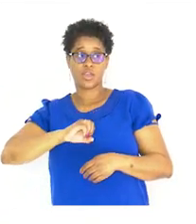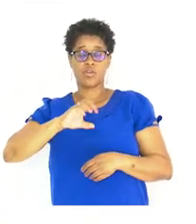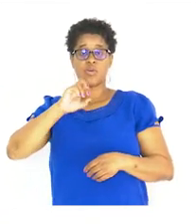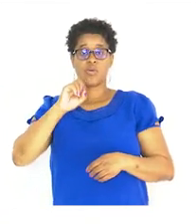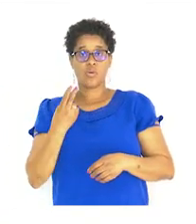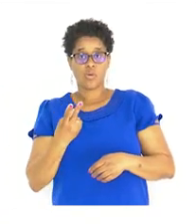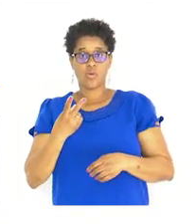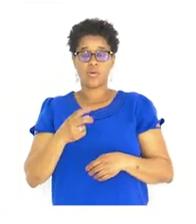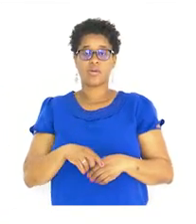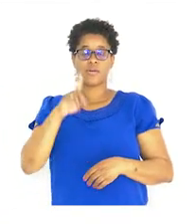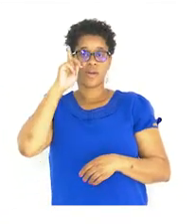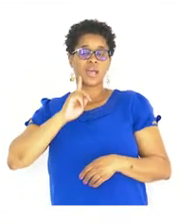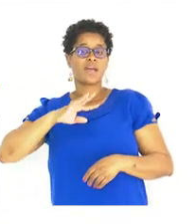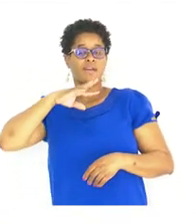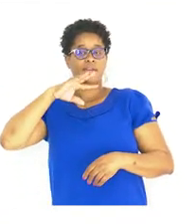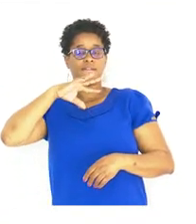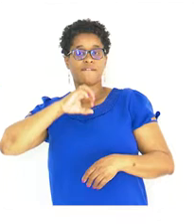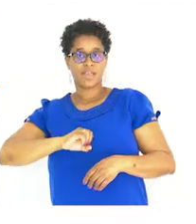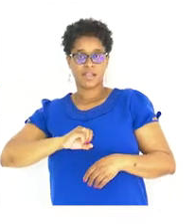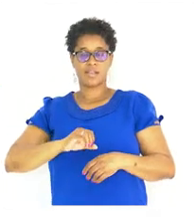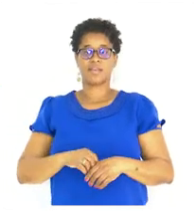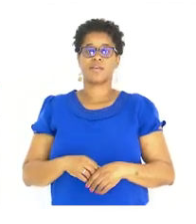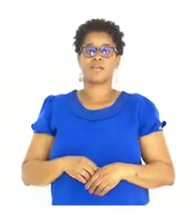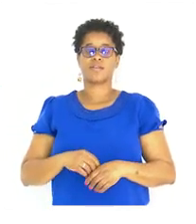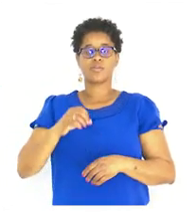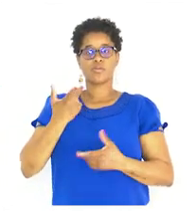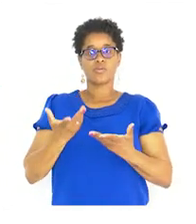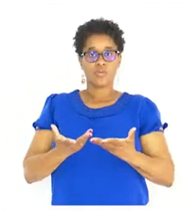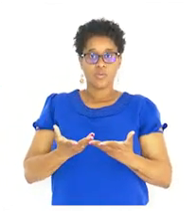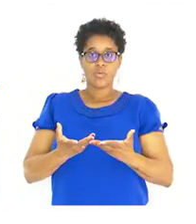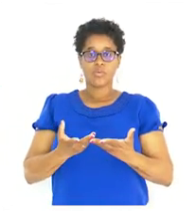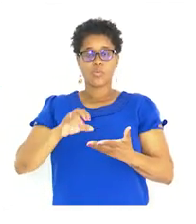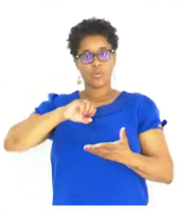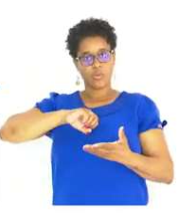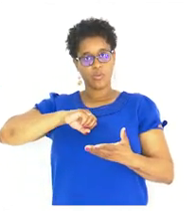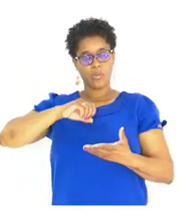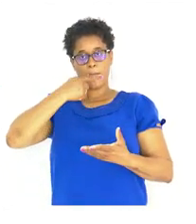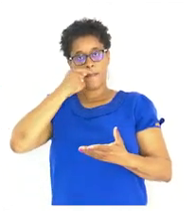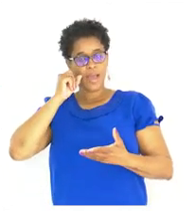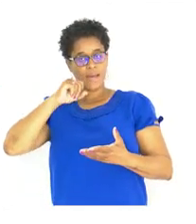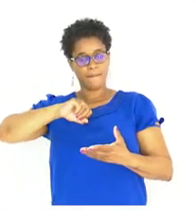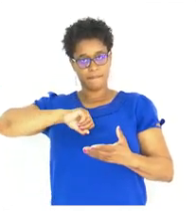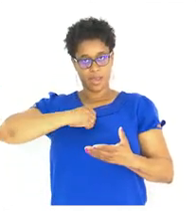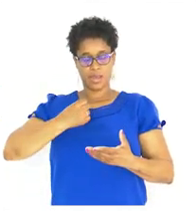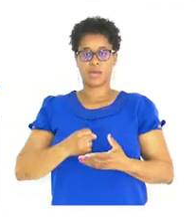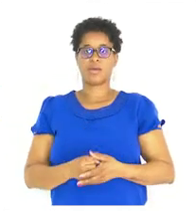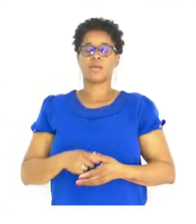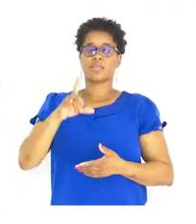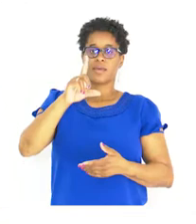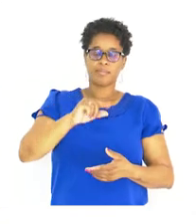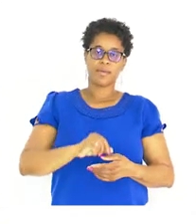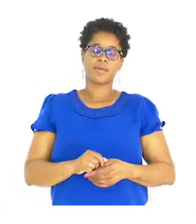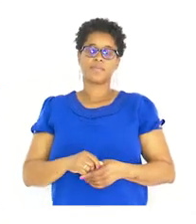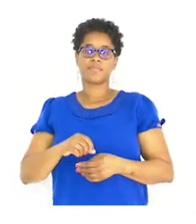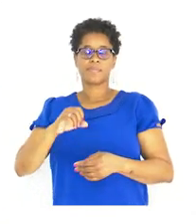Ou então A filha Do meu Muito bem Pai E da